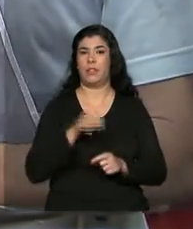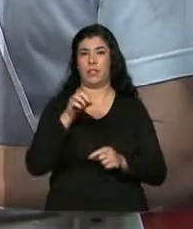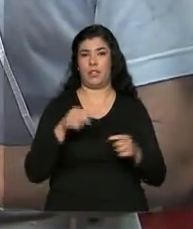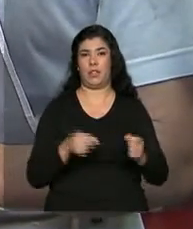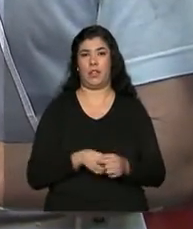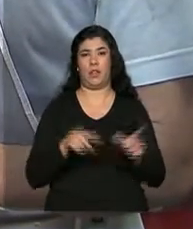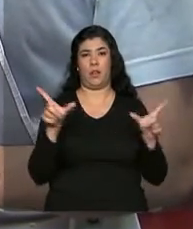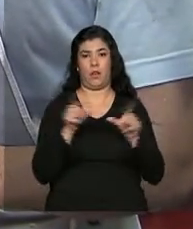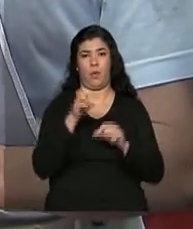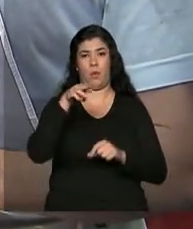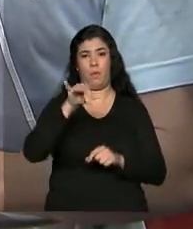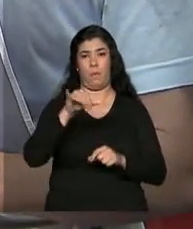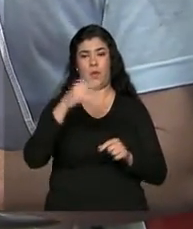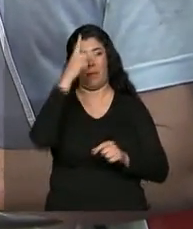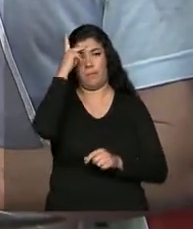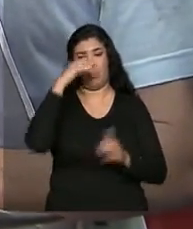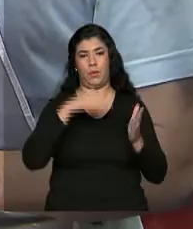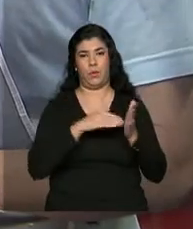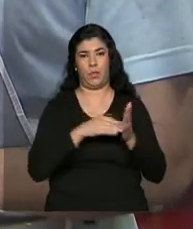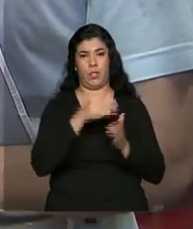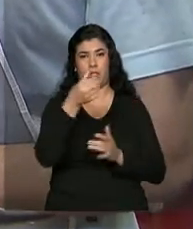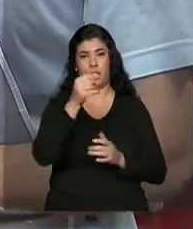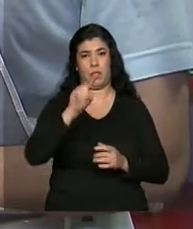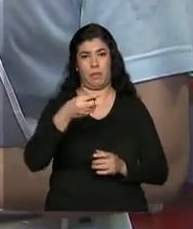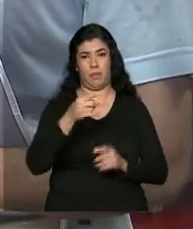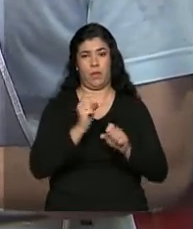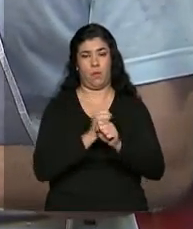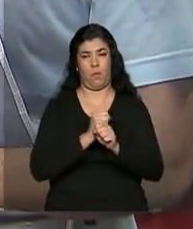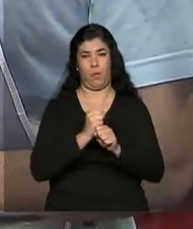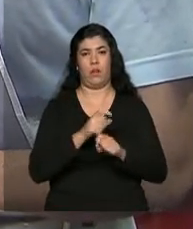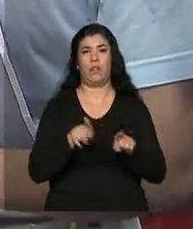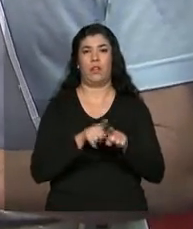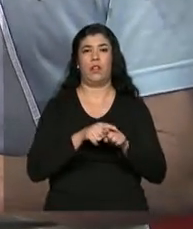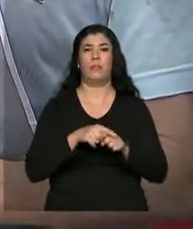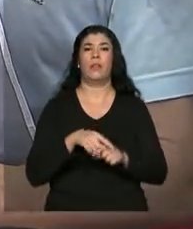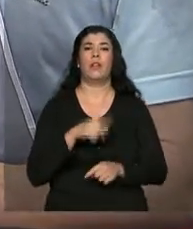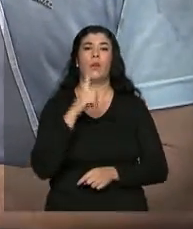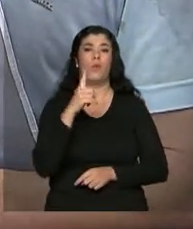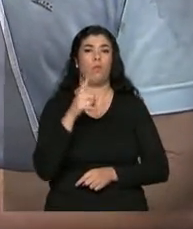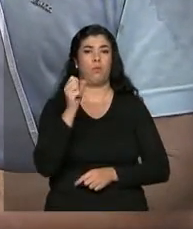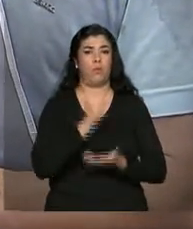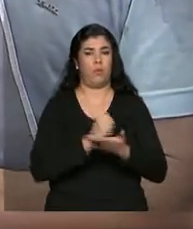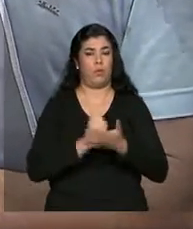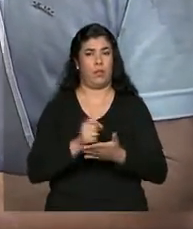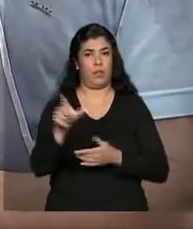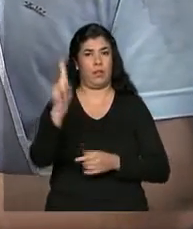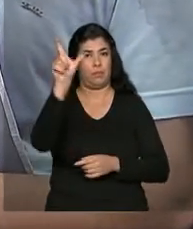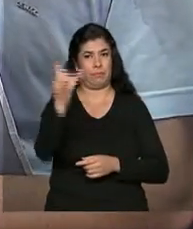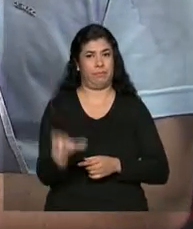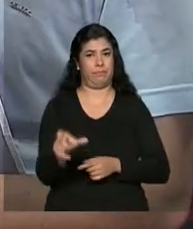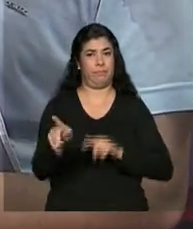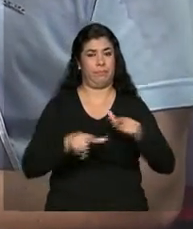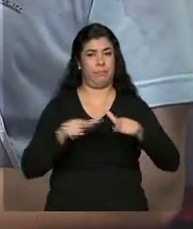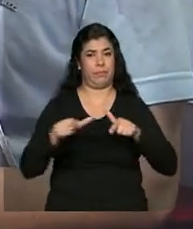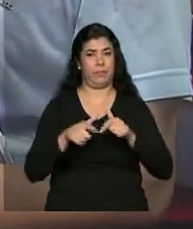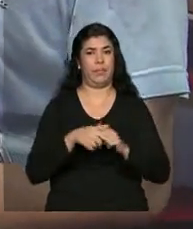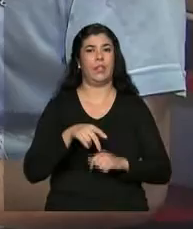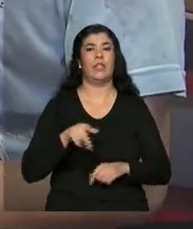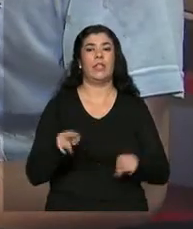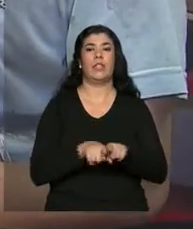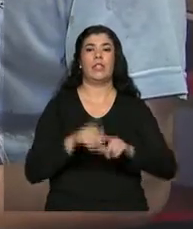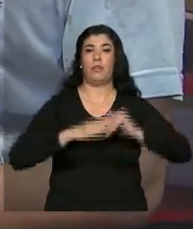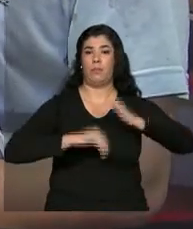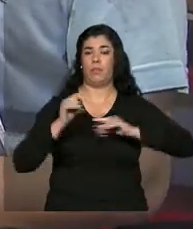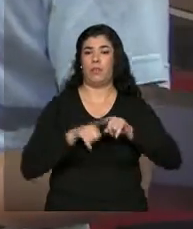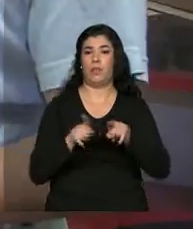individual quem fatura até 60 mil reais ao ano e tenha no máximo um empregado que ganhe até um salário mínimo. Também